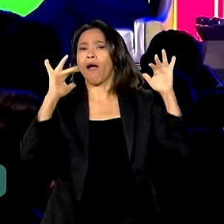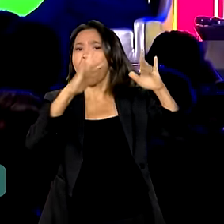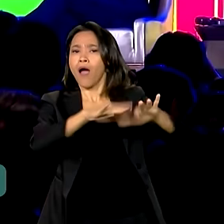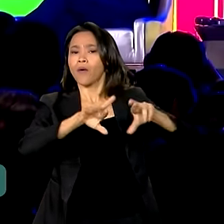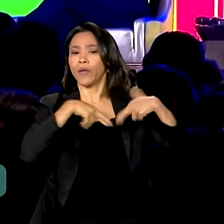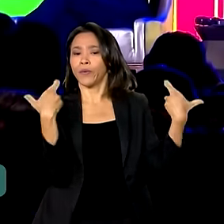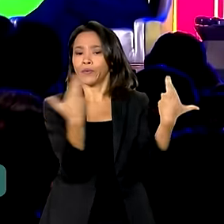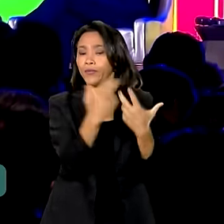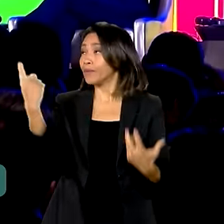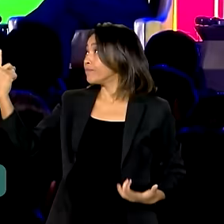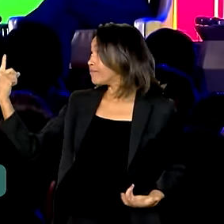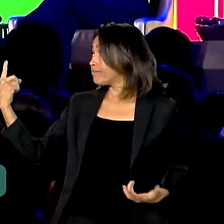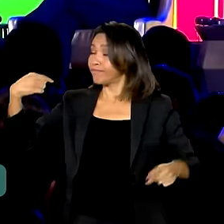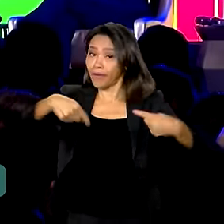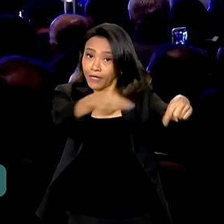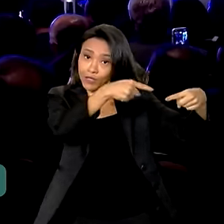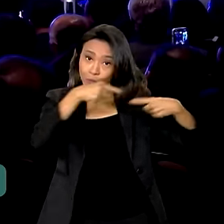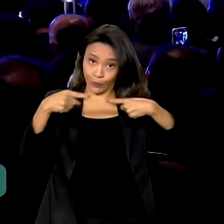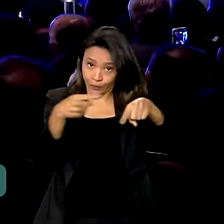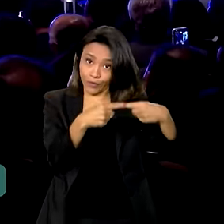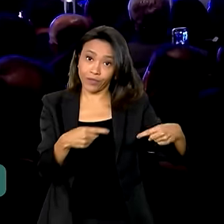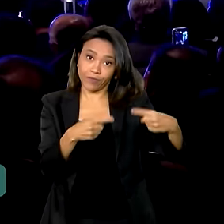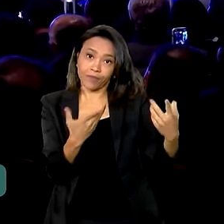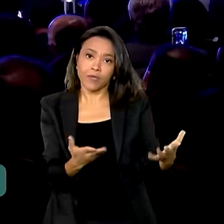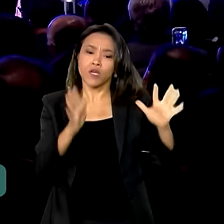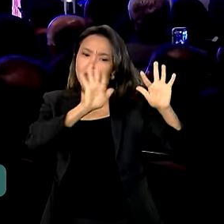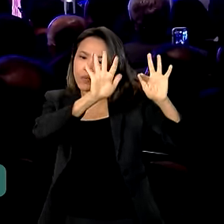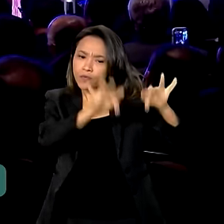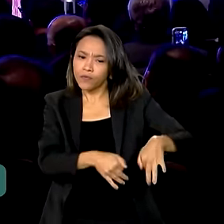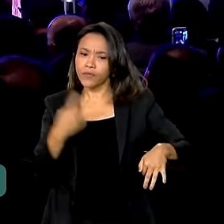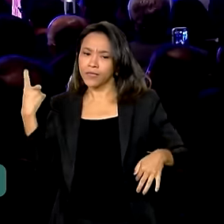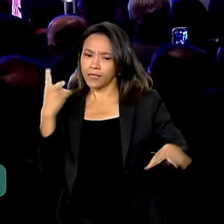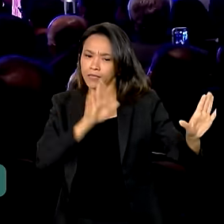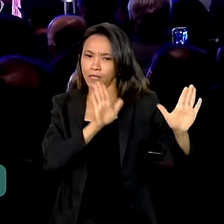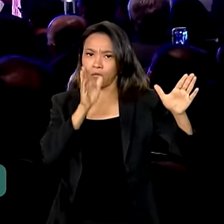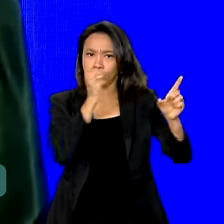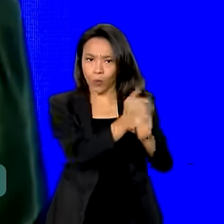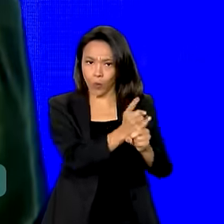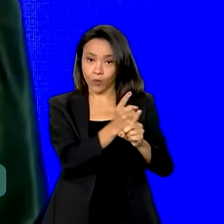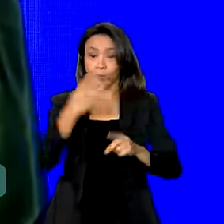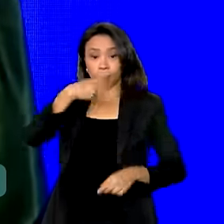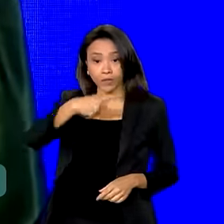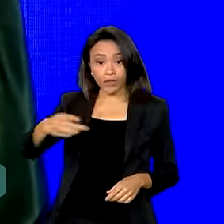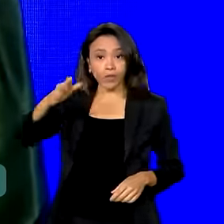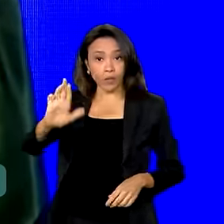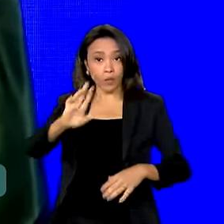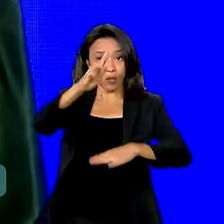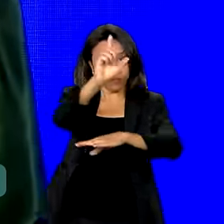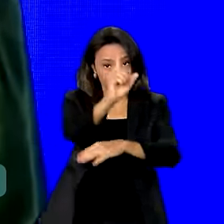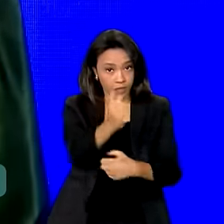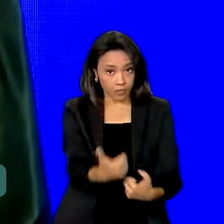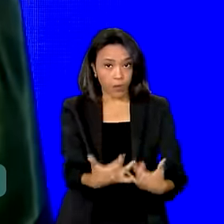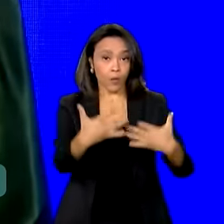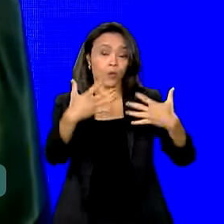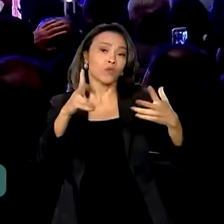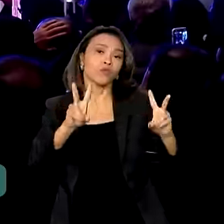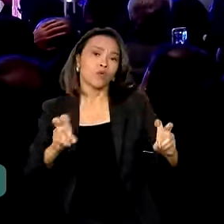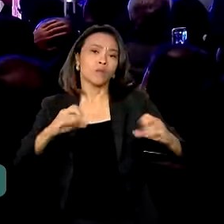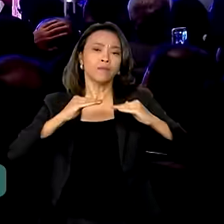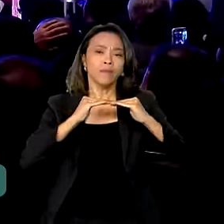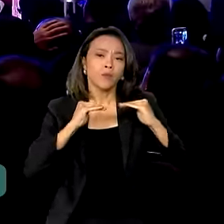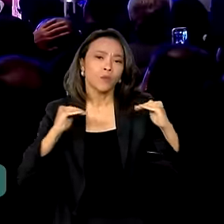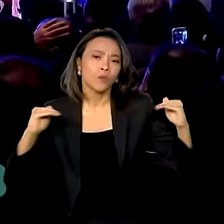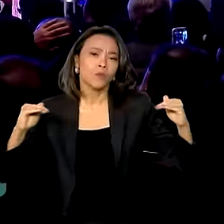discutir investimentos no Brasil e na Bolívia. No encerramento do encontro, o presidente Lula destacou a importância da estabilidade